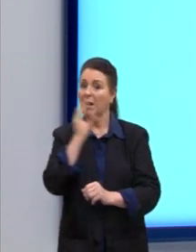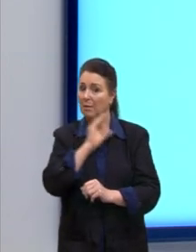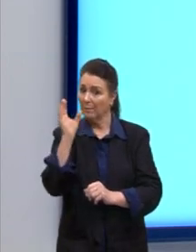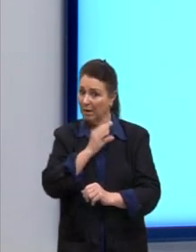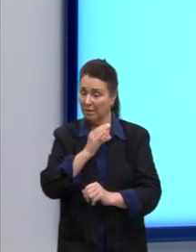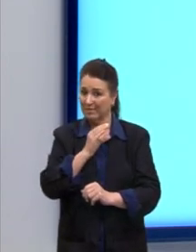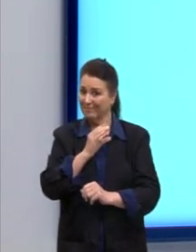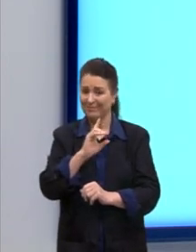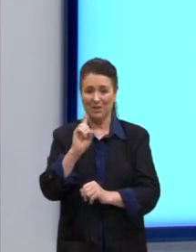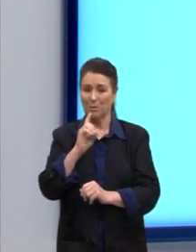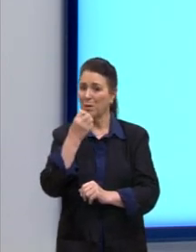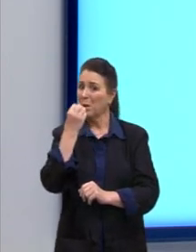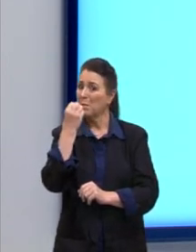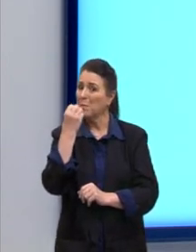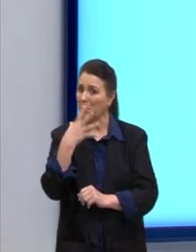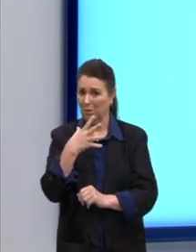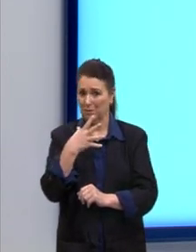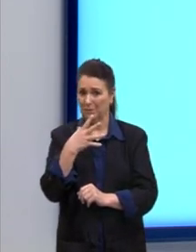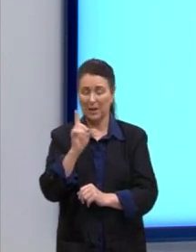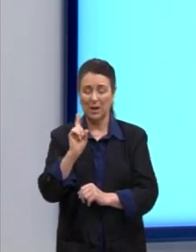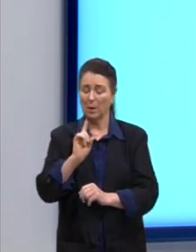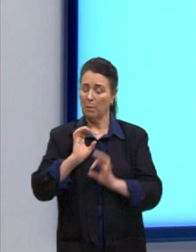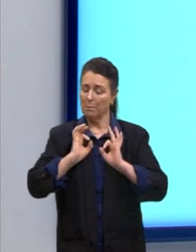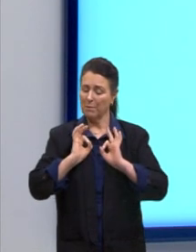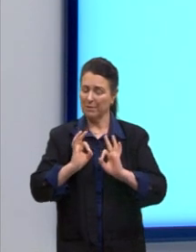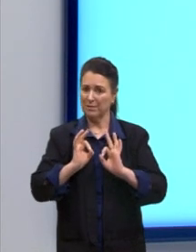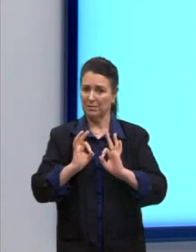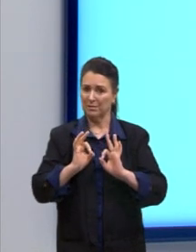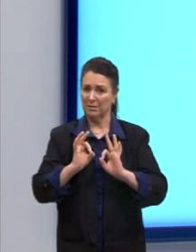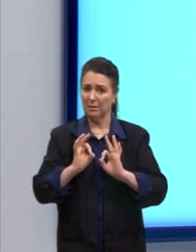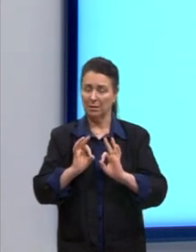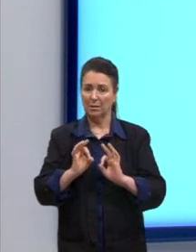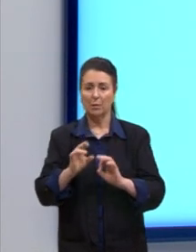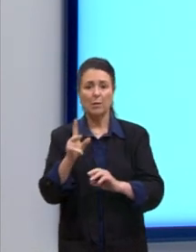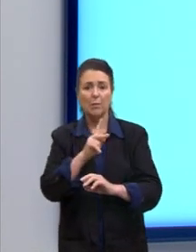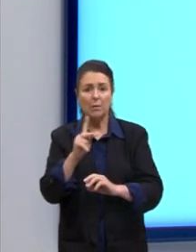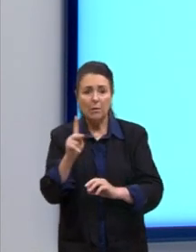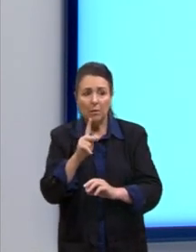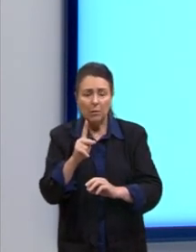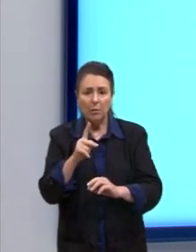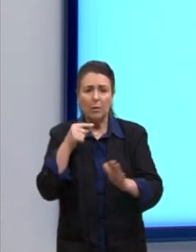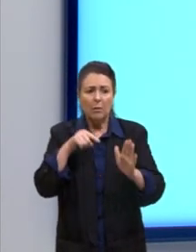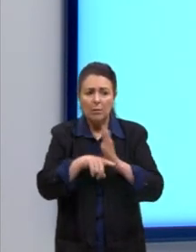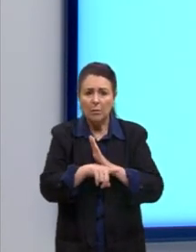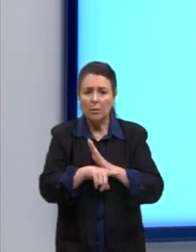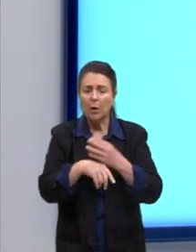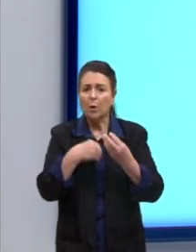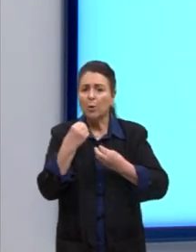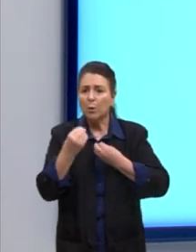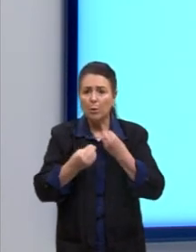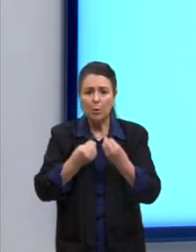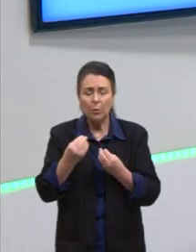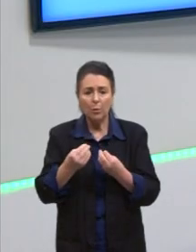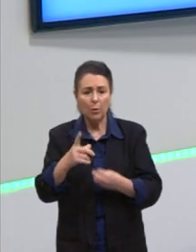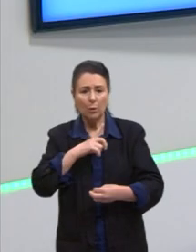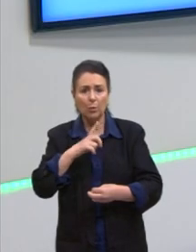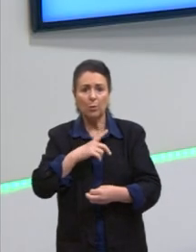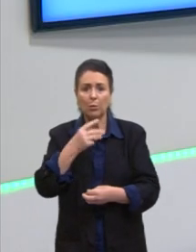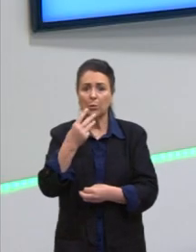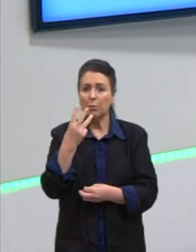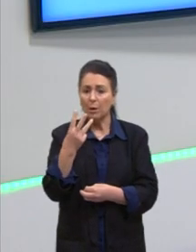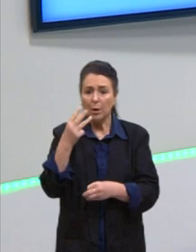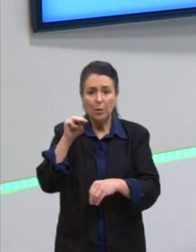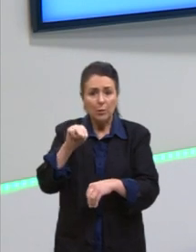inimiga da perfeição. Eu sei que vocês vão olhar para mim e vão dizer assim, professora, mas eu tenho só três